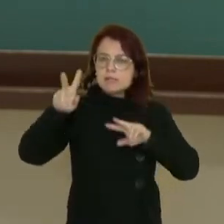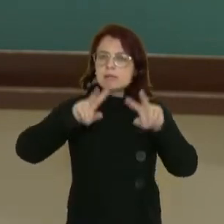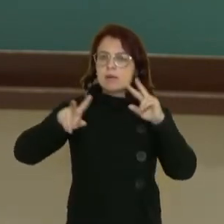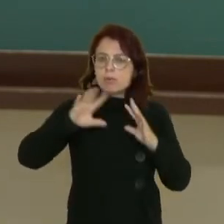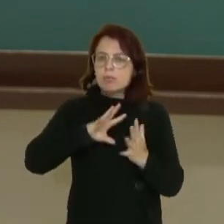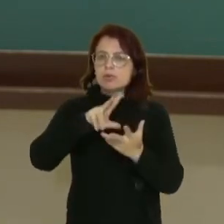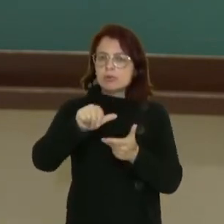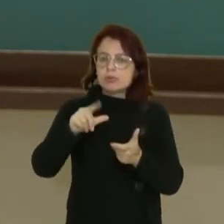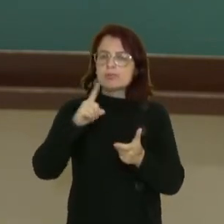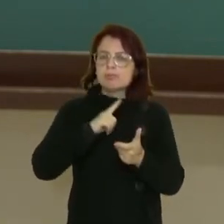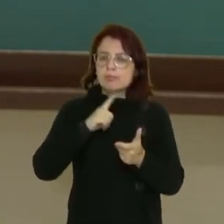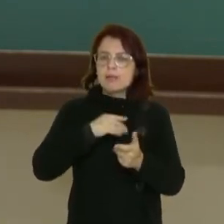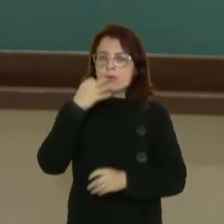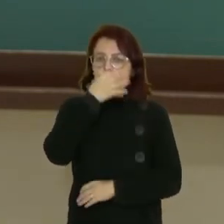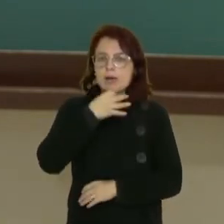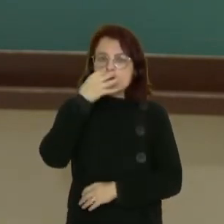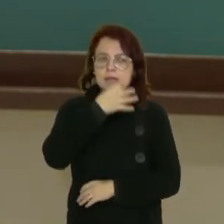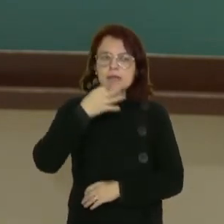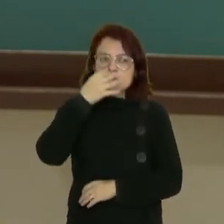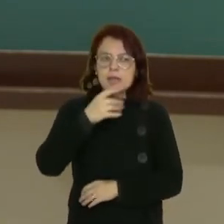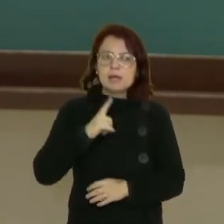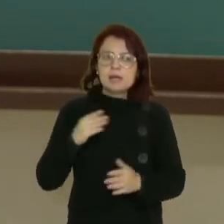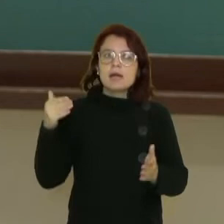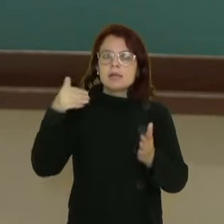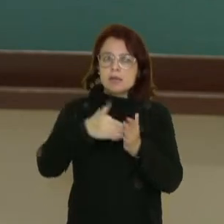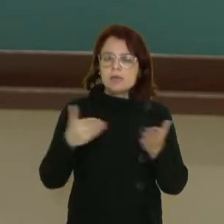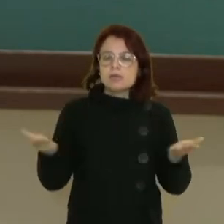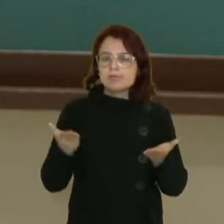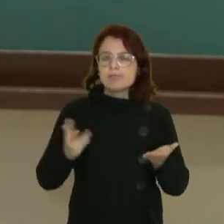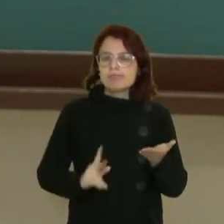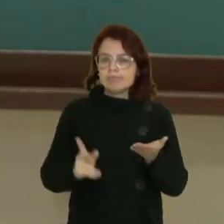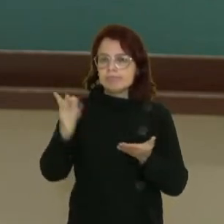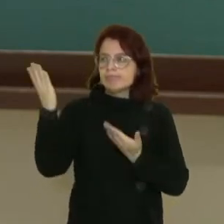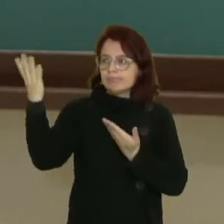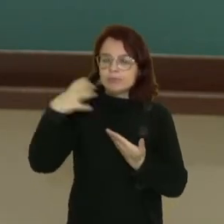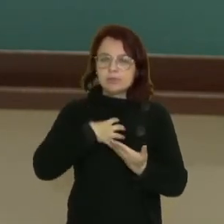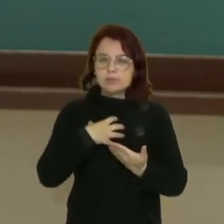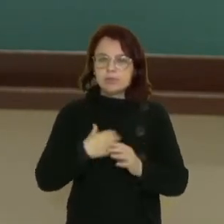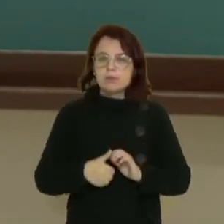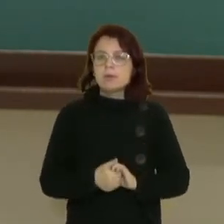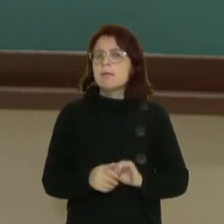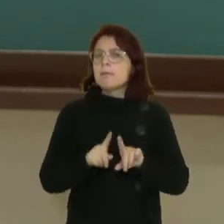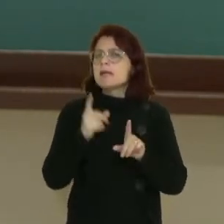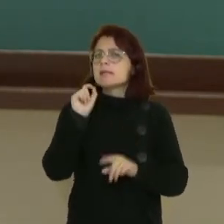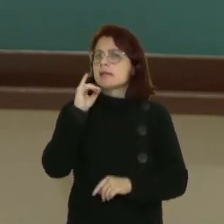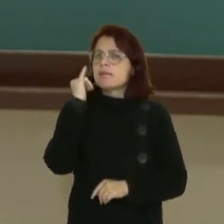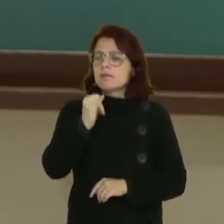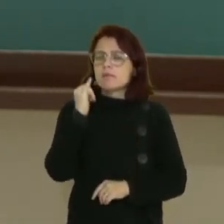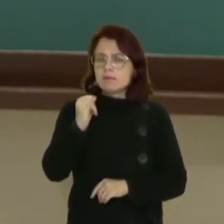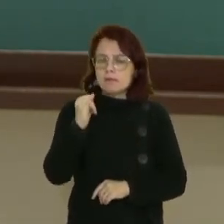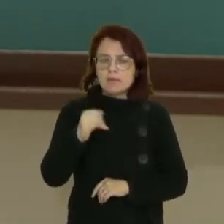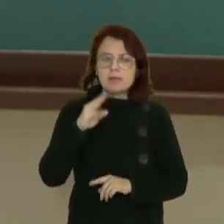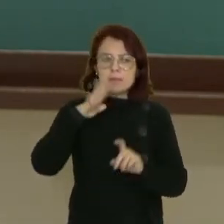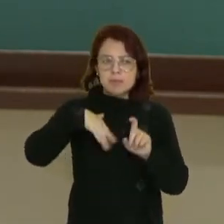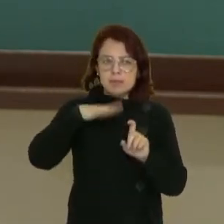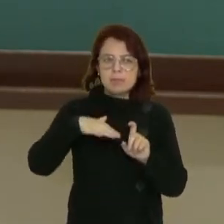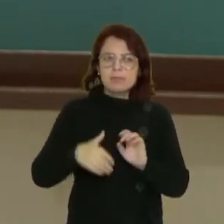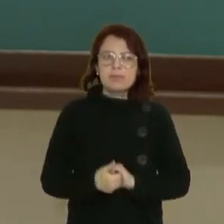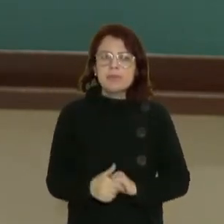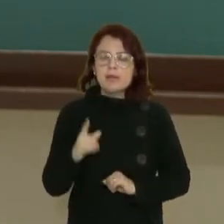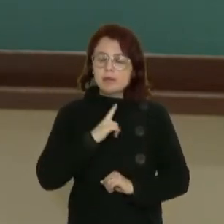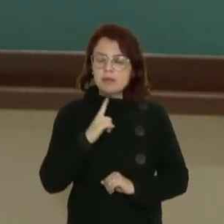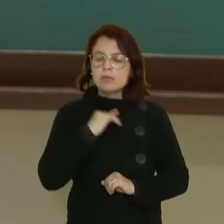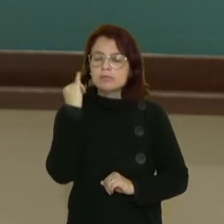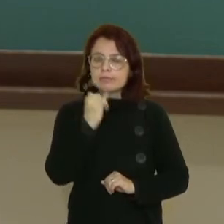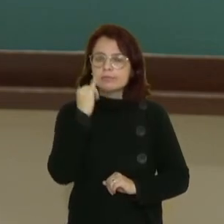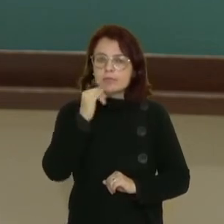mitos, é por meio da oralidade. Até hoje eles se mantêm assim. Mas quem conta o mito? Em cada grupo indígena tem os contadores